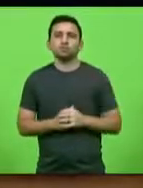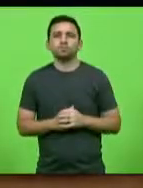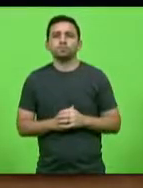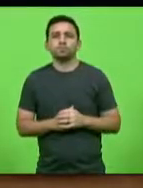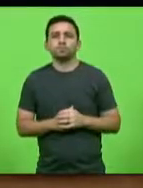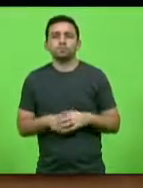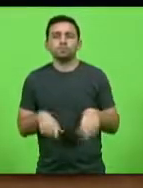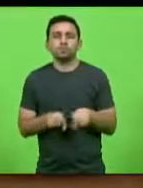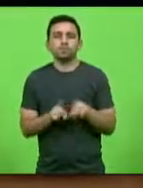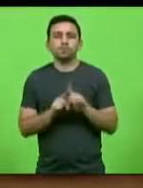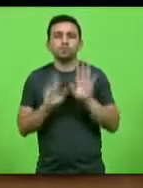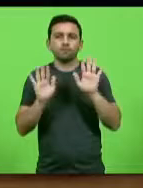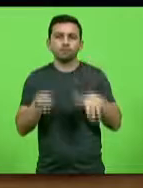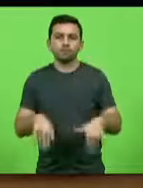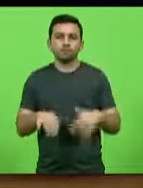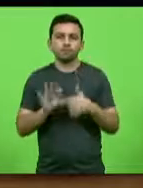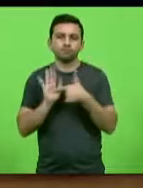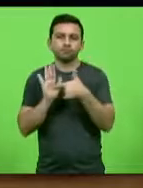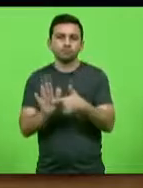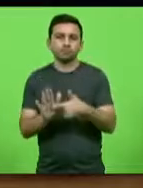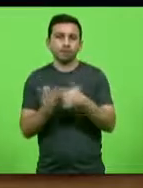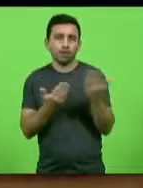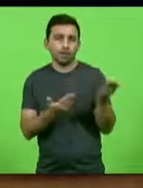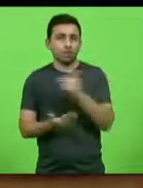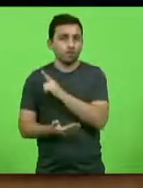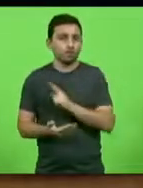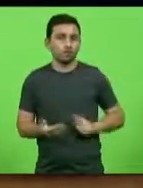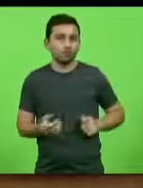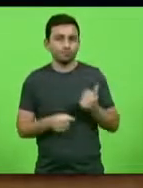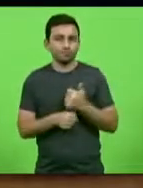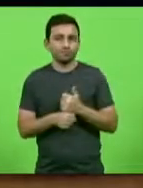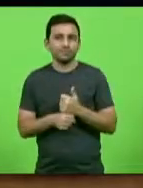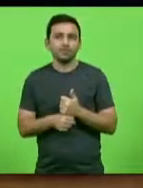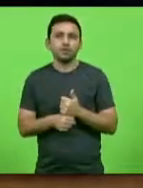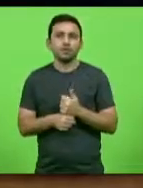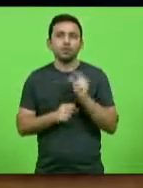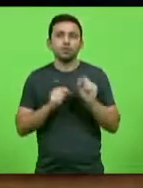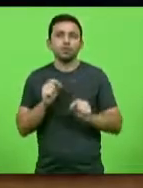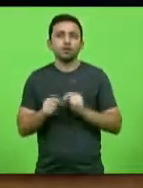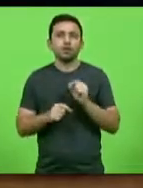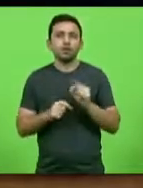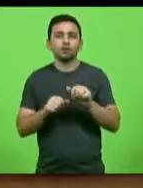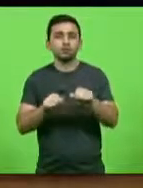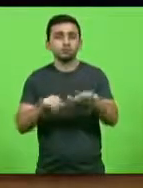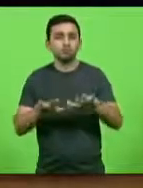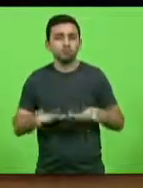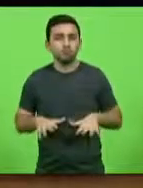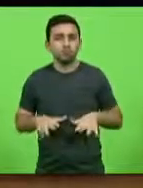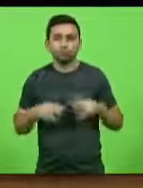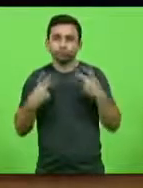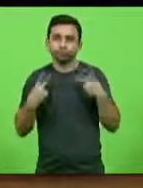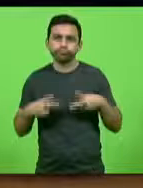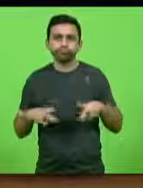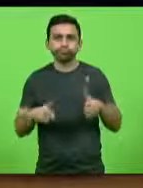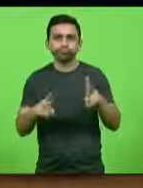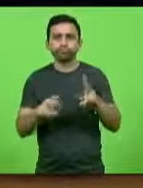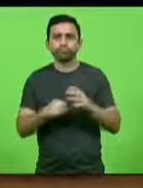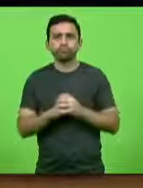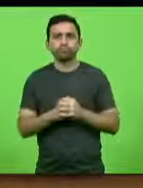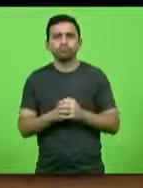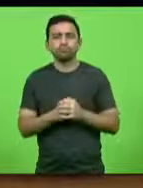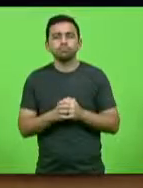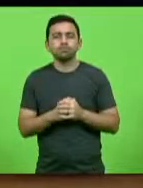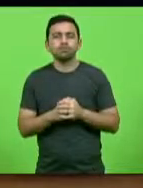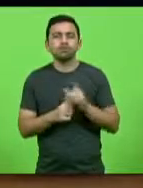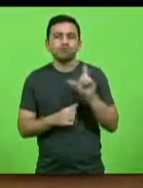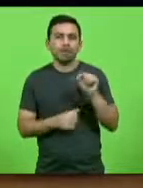uma indicação sugerindo também à governadora interina a sessão por tempo indeterminado ou por comodato de 10, 20, 30